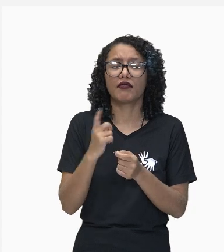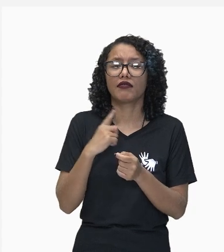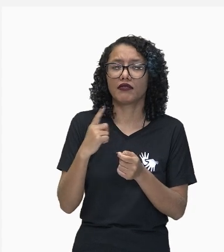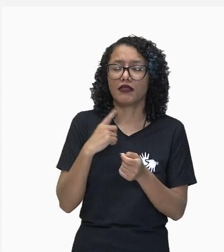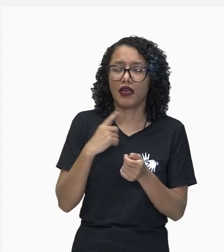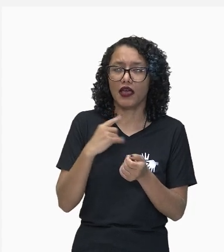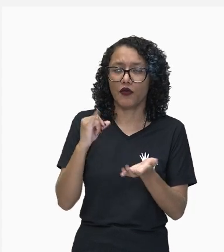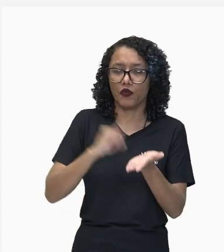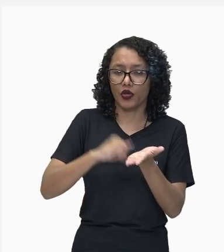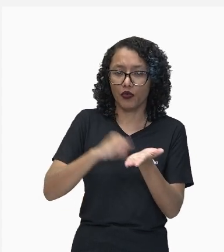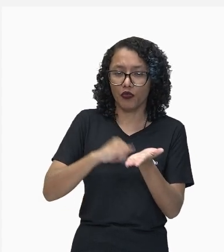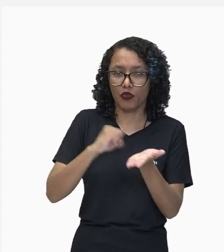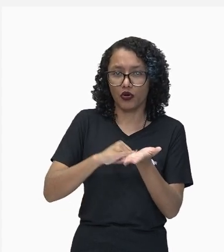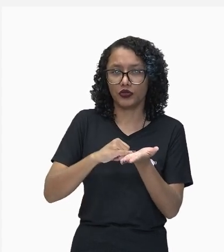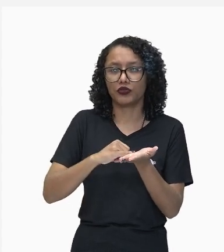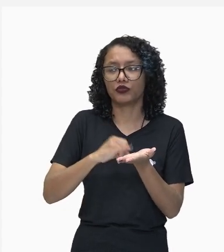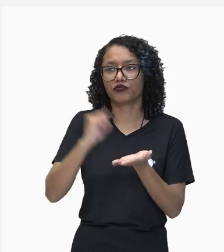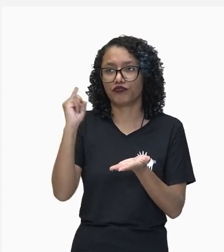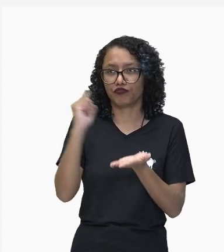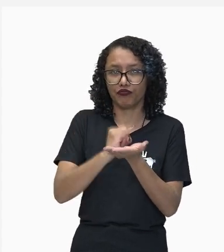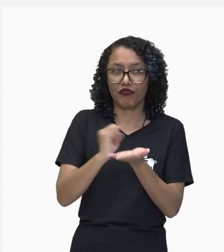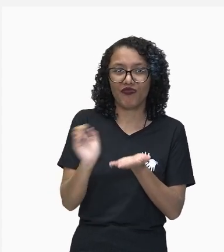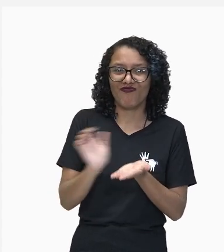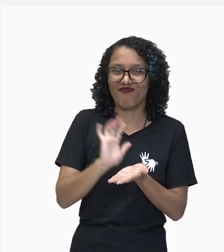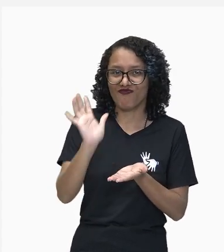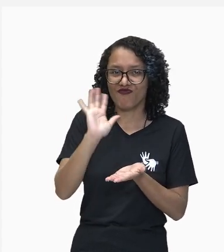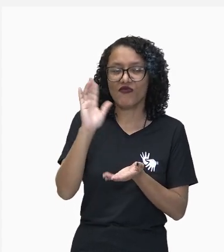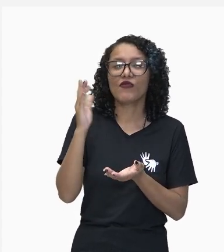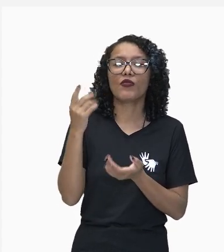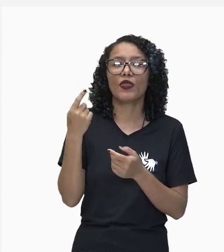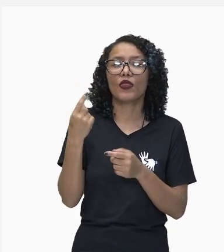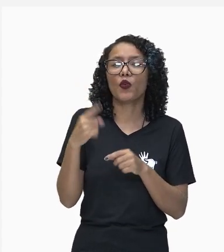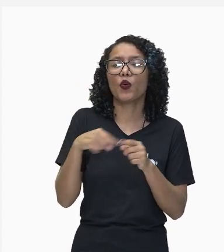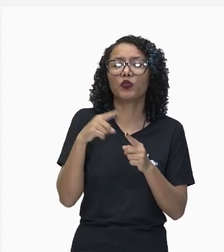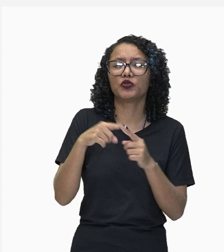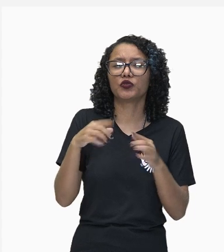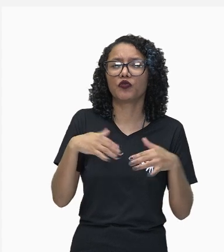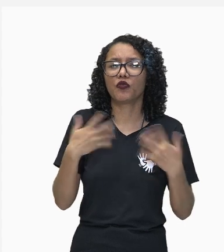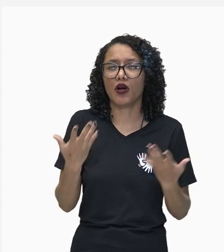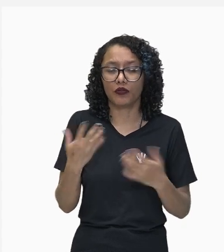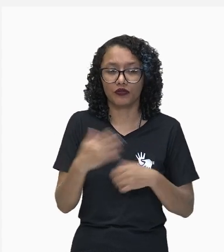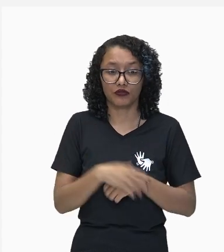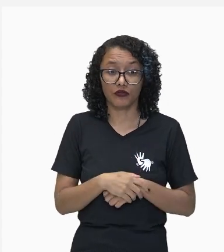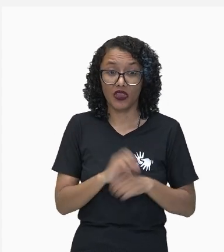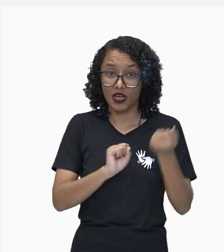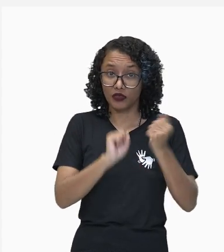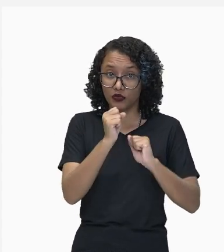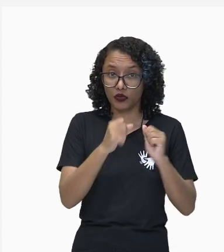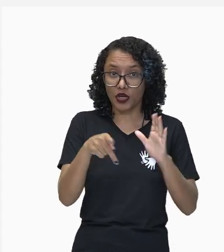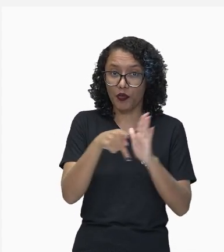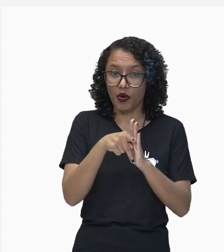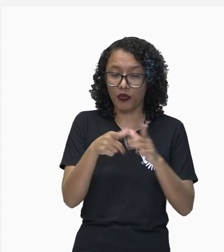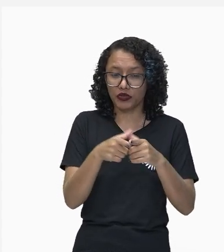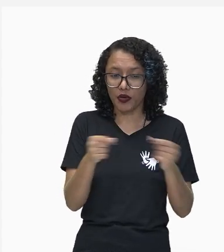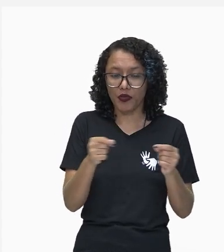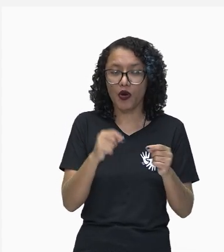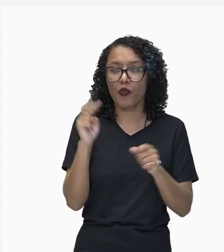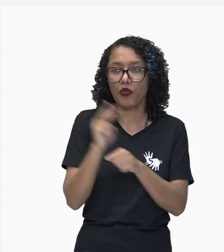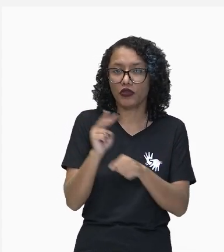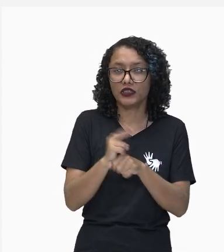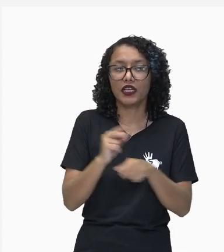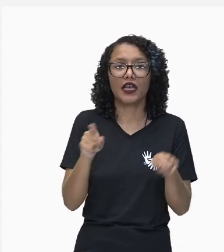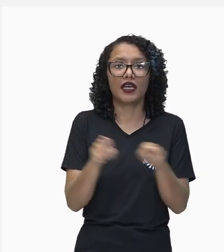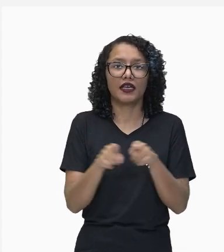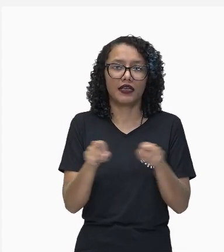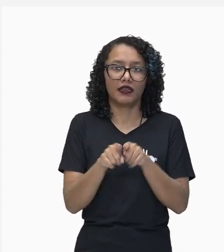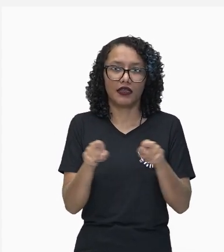importação bastante elevados, com o objetivo de proteger a indústria nacional e também para a proteção